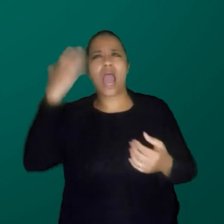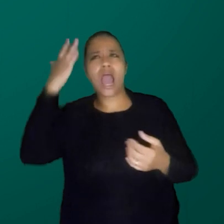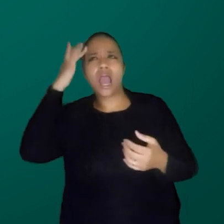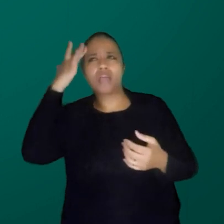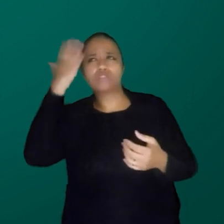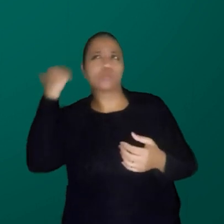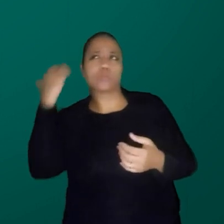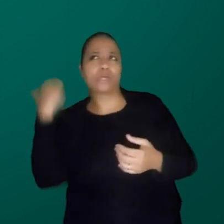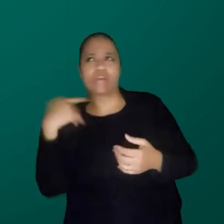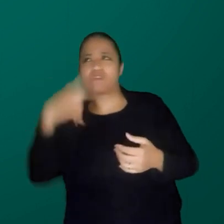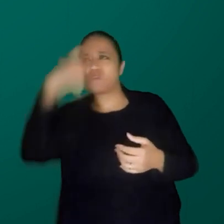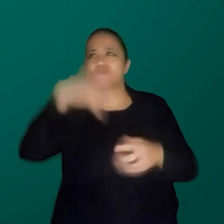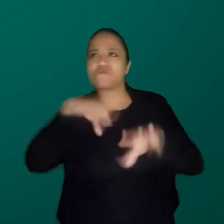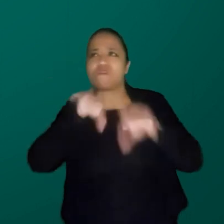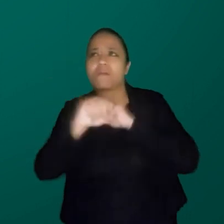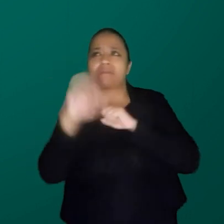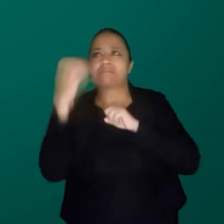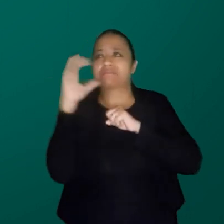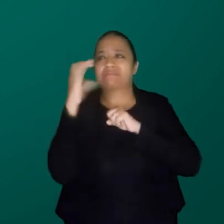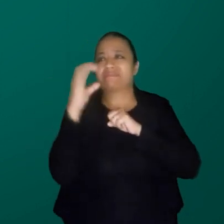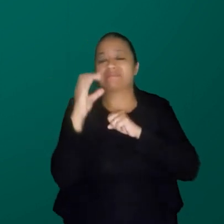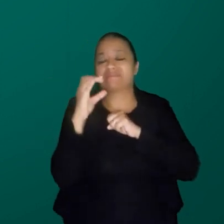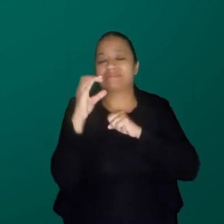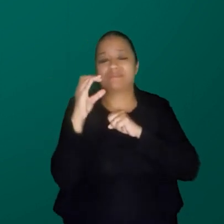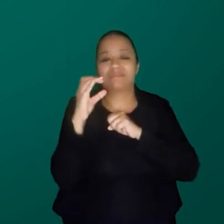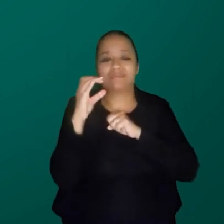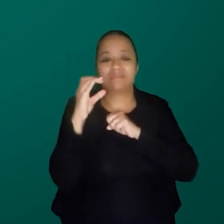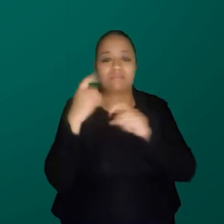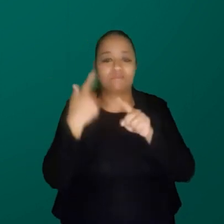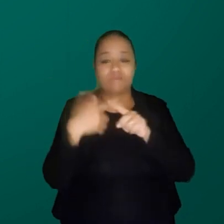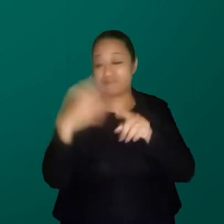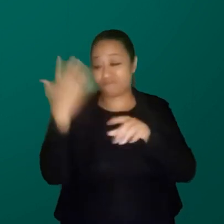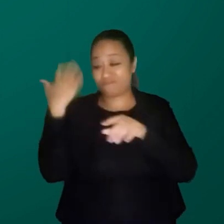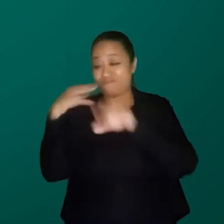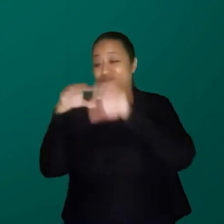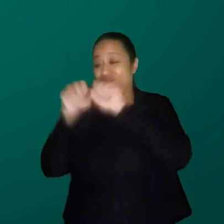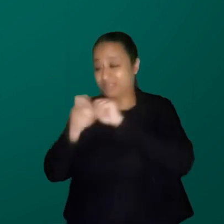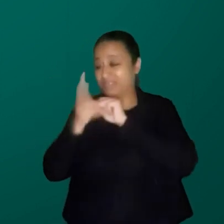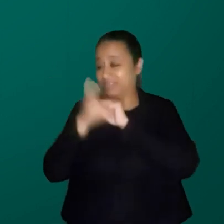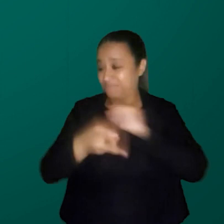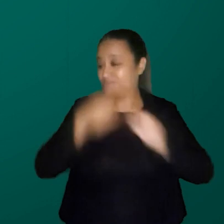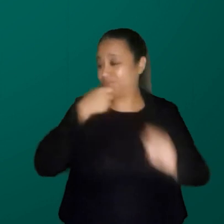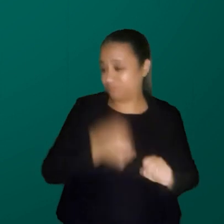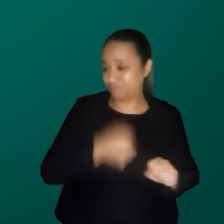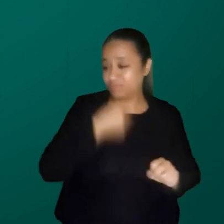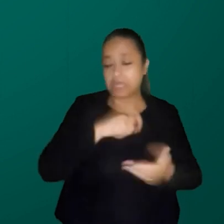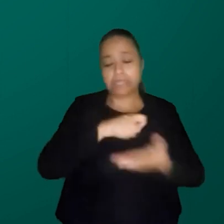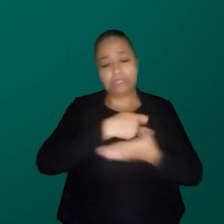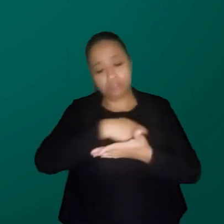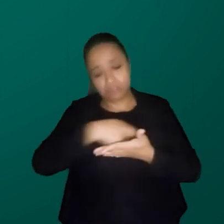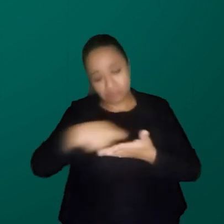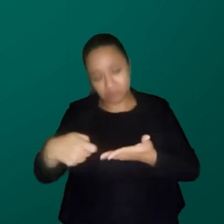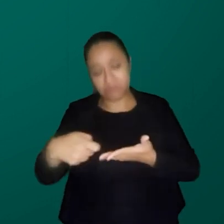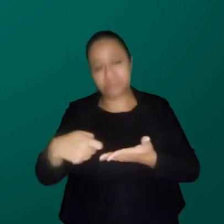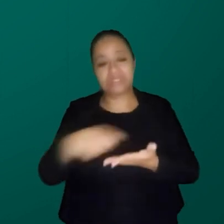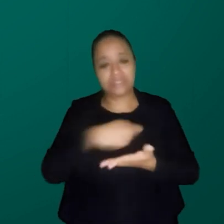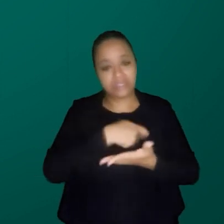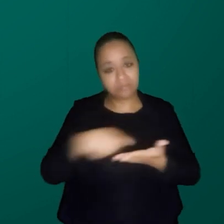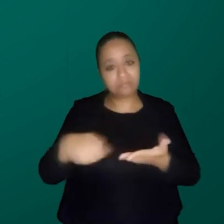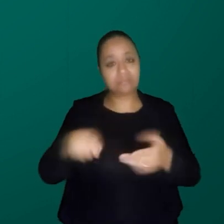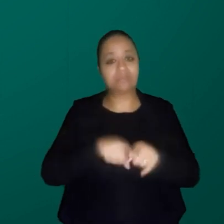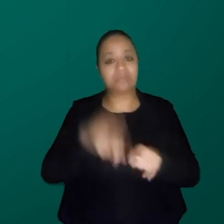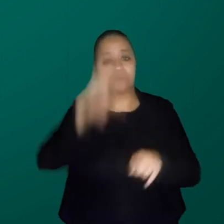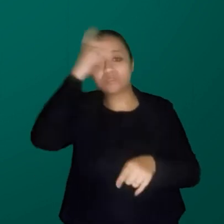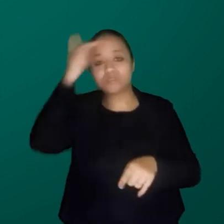razões que a Catemari já apontou, nunca me vi como cientista, sempre me vi como escritora, como jornalista, como uma